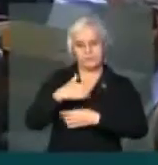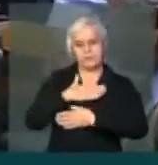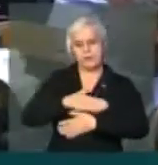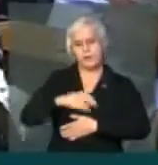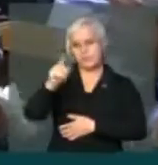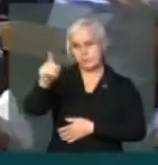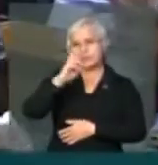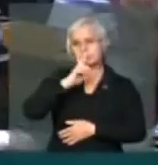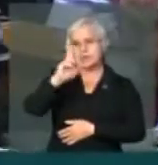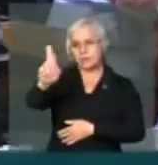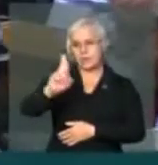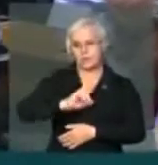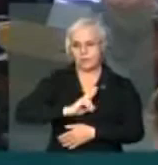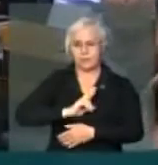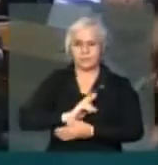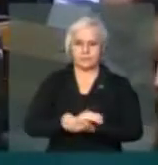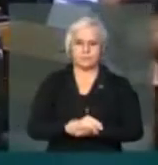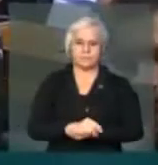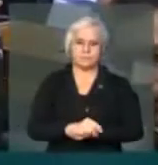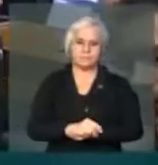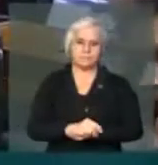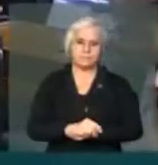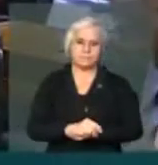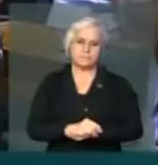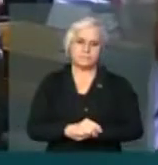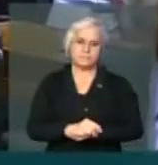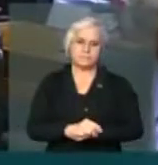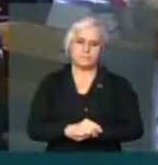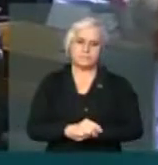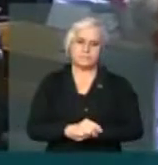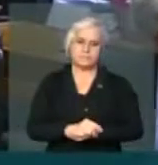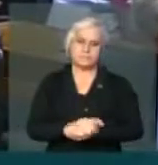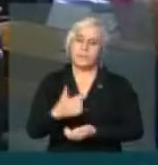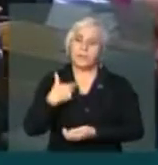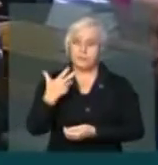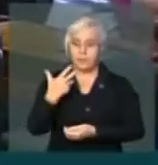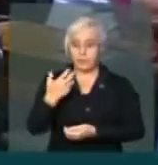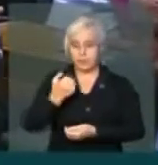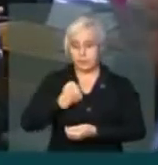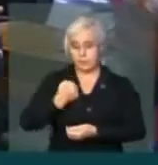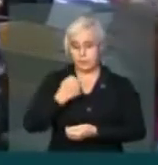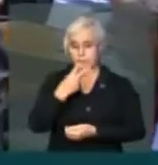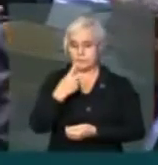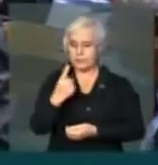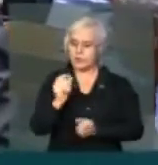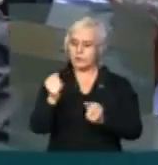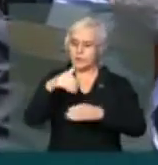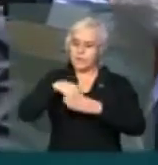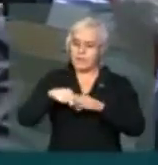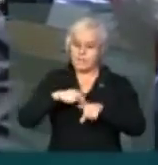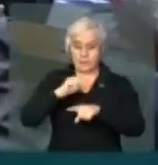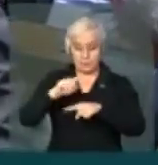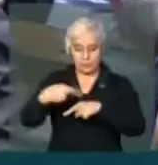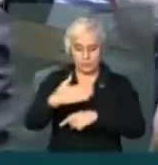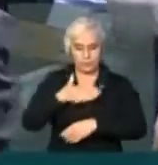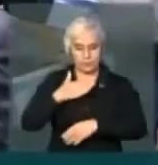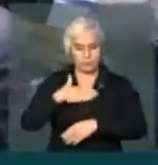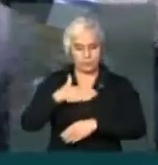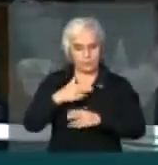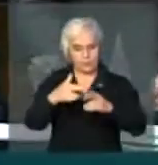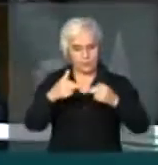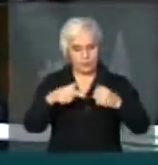resposta de Vossa Excelência à minha questão de ordem. Eu desejo que o 31 seja votado, mas que, na sequência, o meu requerimento seja deliberado.